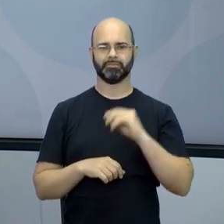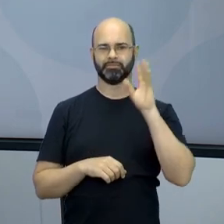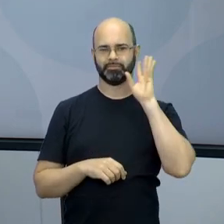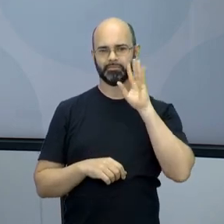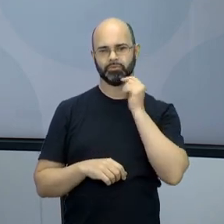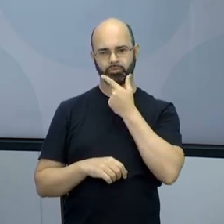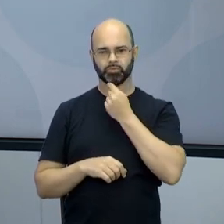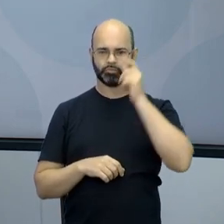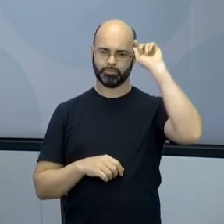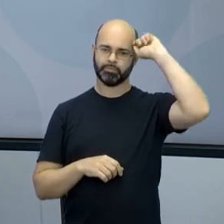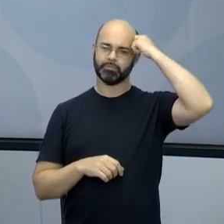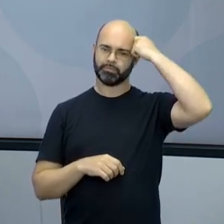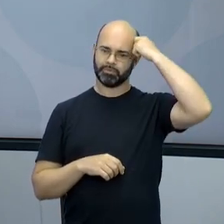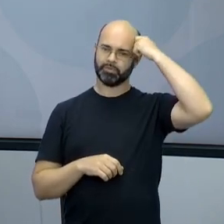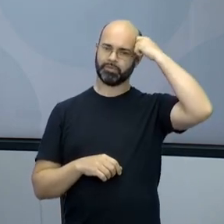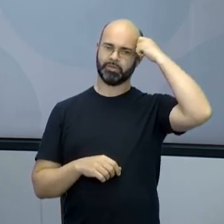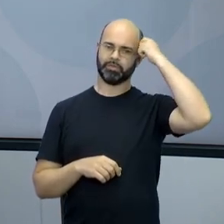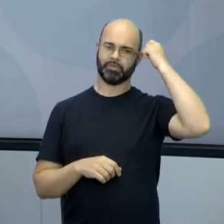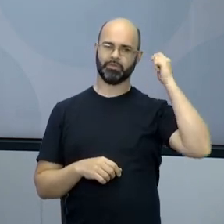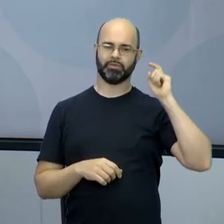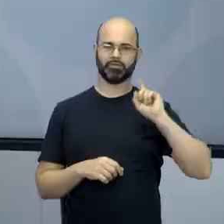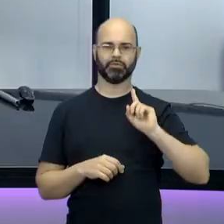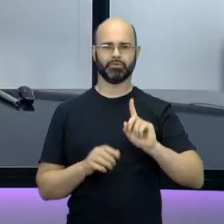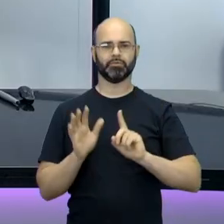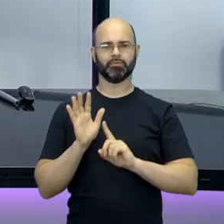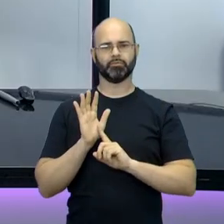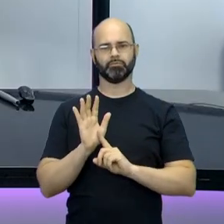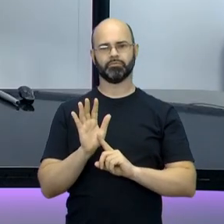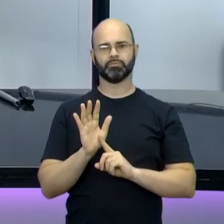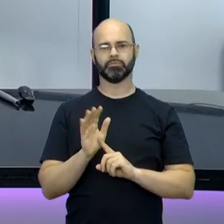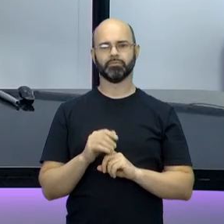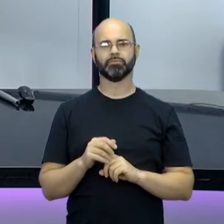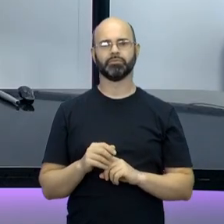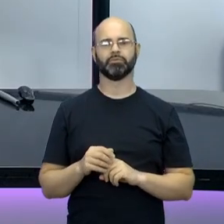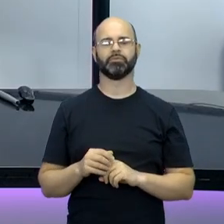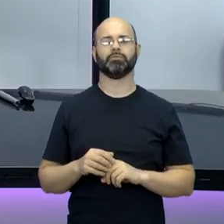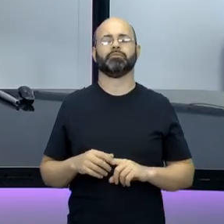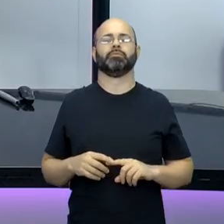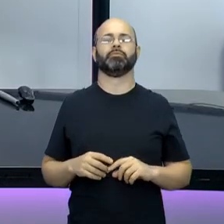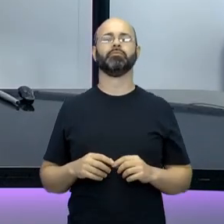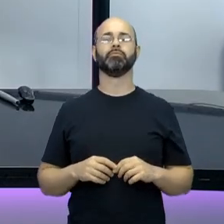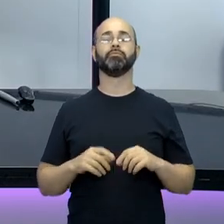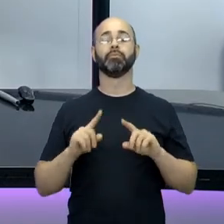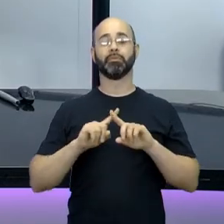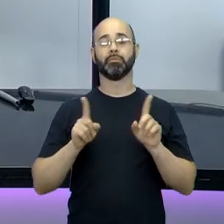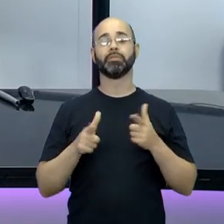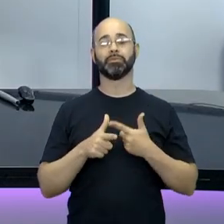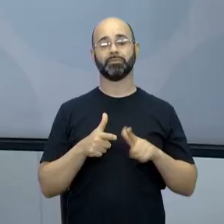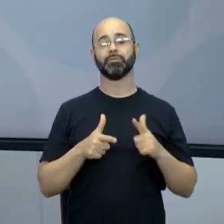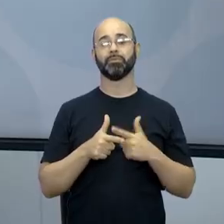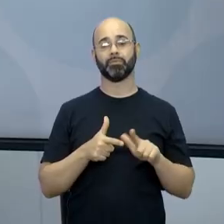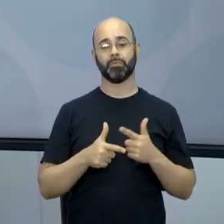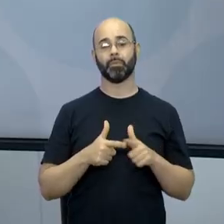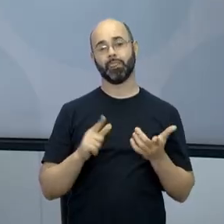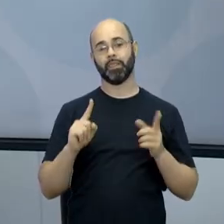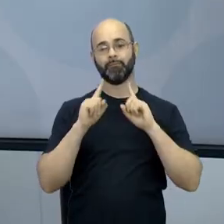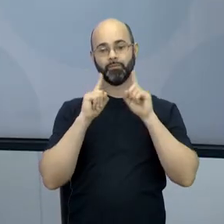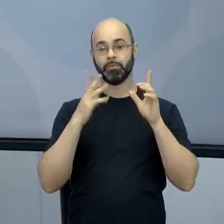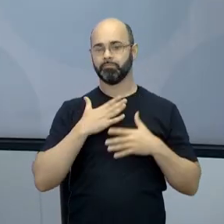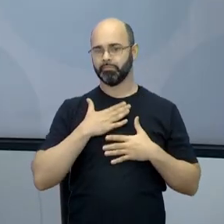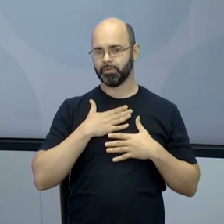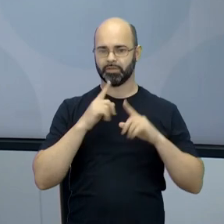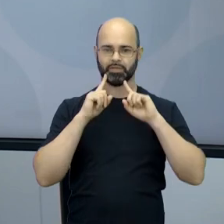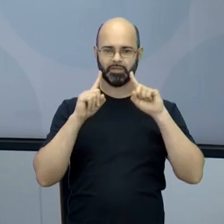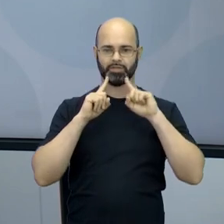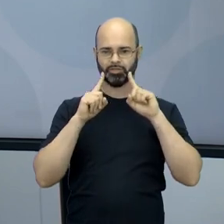ator negro protagonista, a comunidade negra. Vários, né? Vários A comunidade negra é protagonista, só que tem um problema aí, é uma crítica minha, que temos que